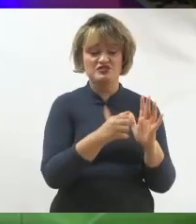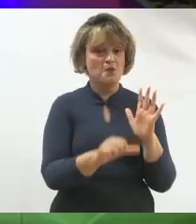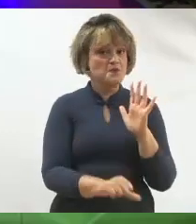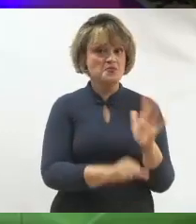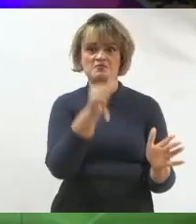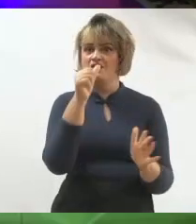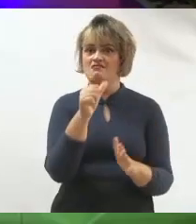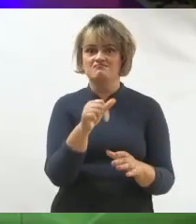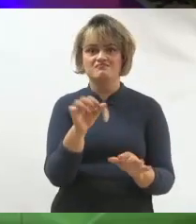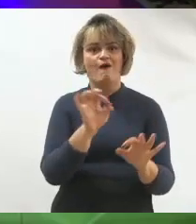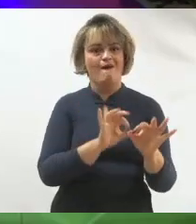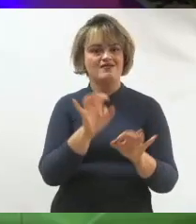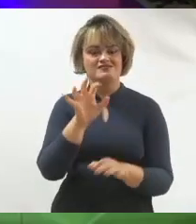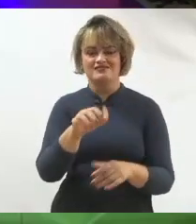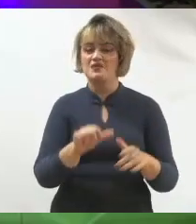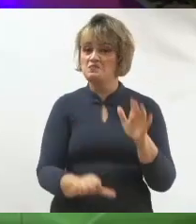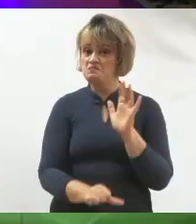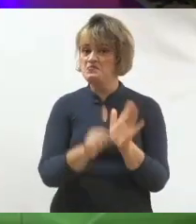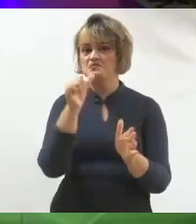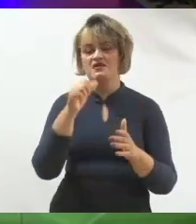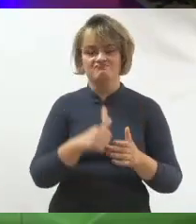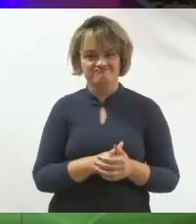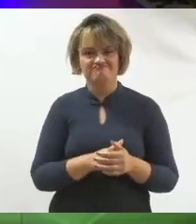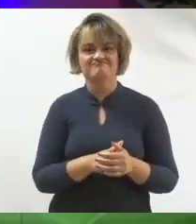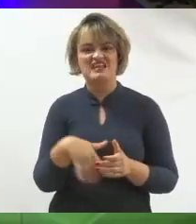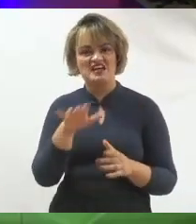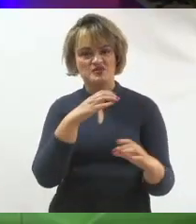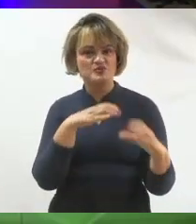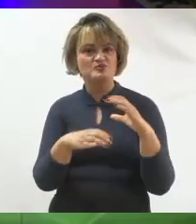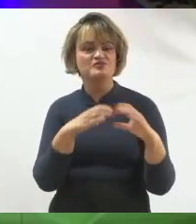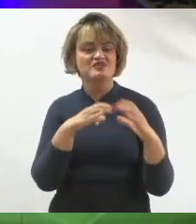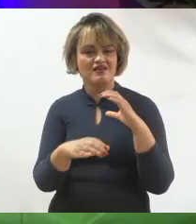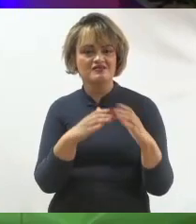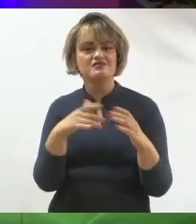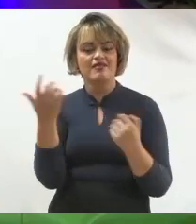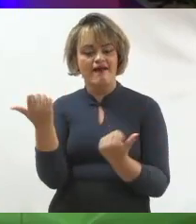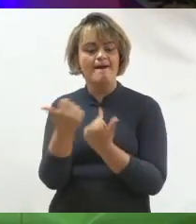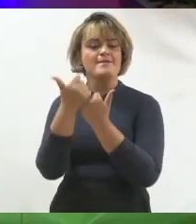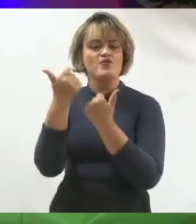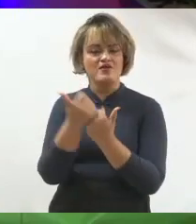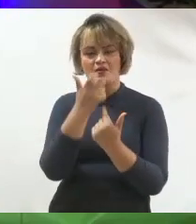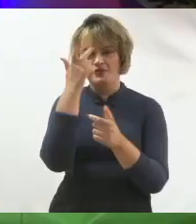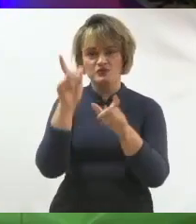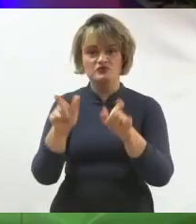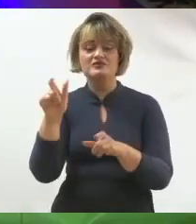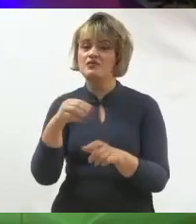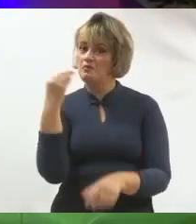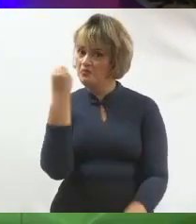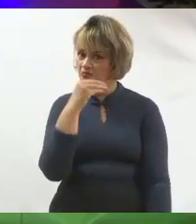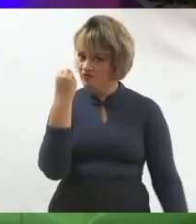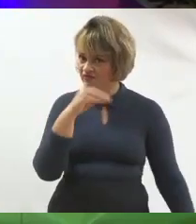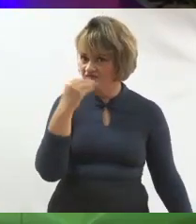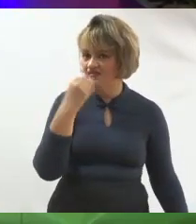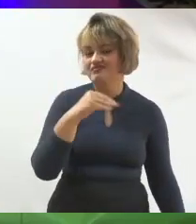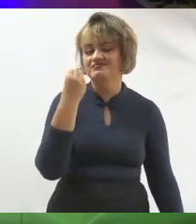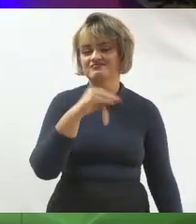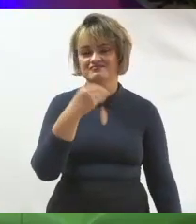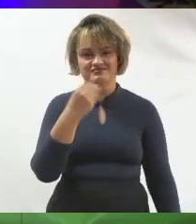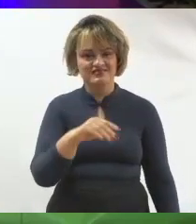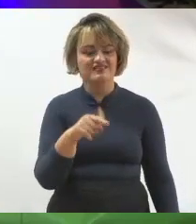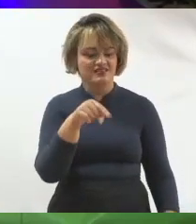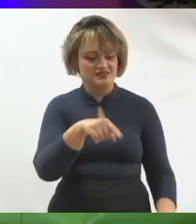é uma das melhores organizações que a gente vê de comunicação pra apoiar candidatos. Então, aproveitem muito esses